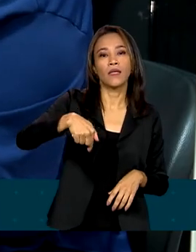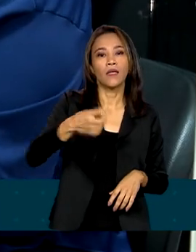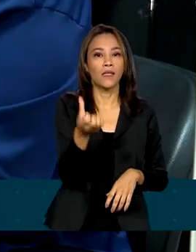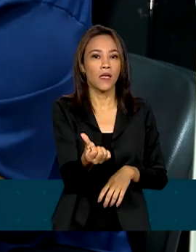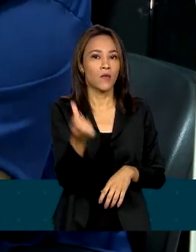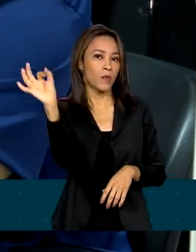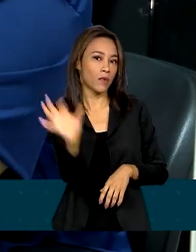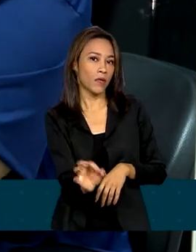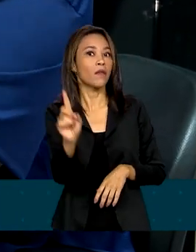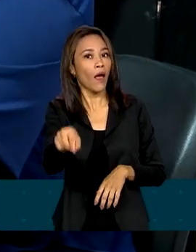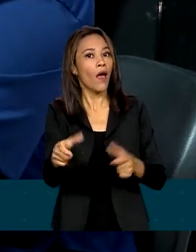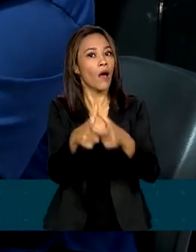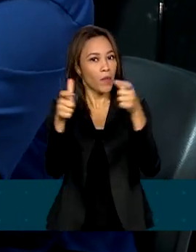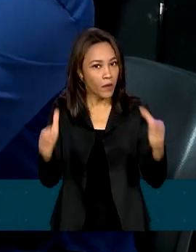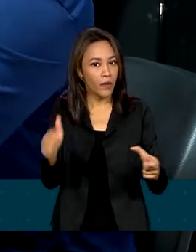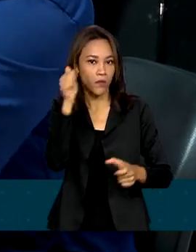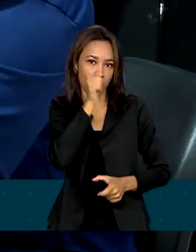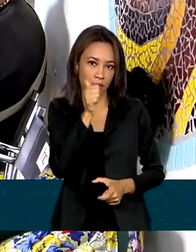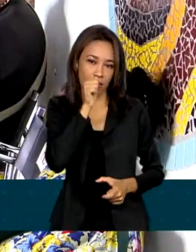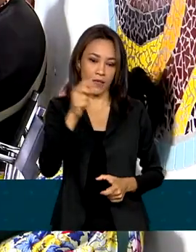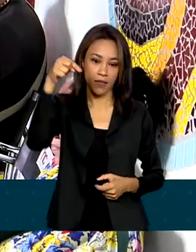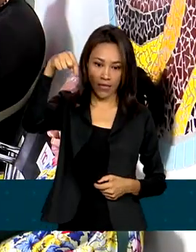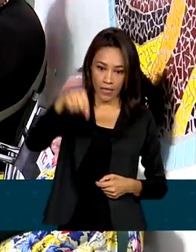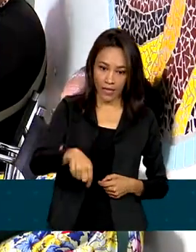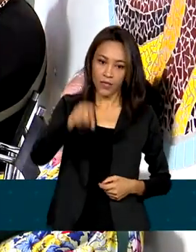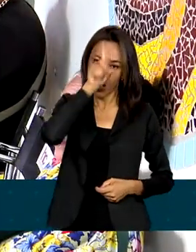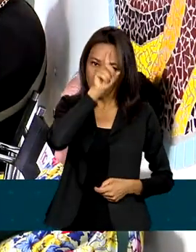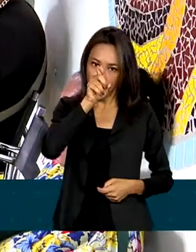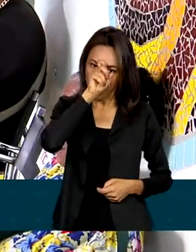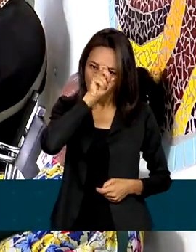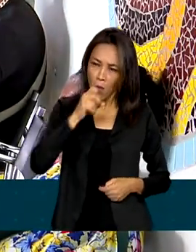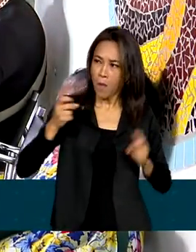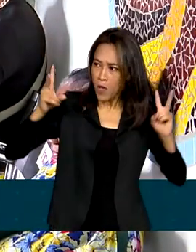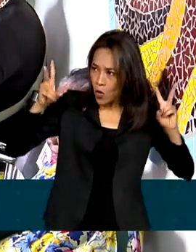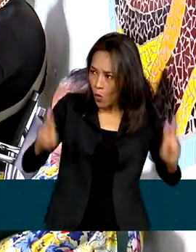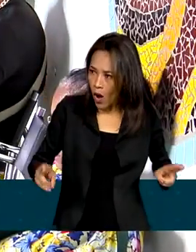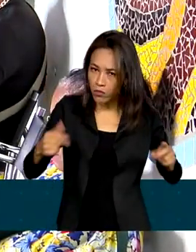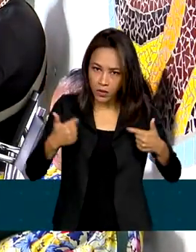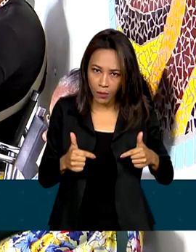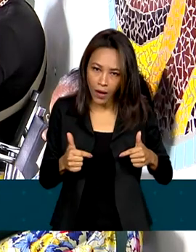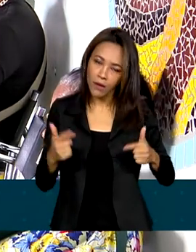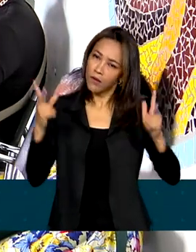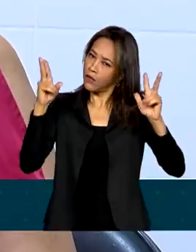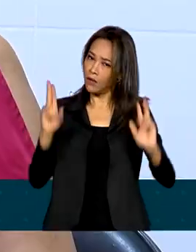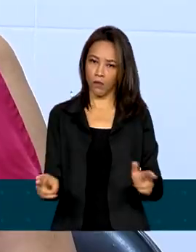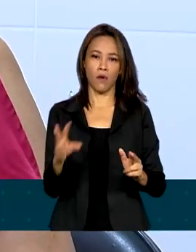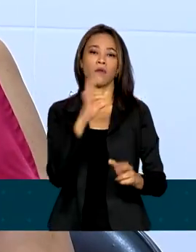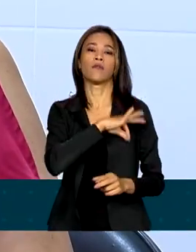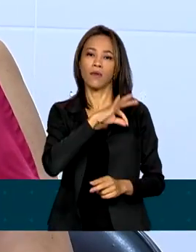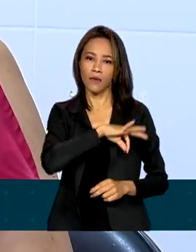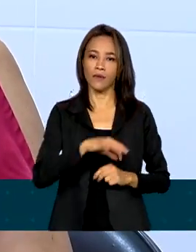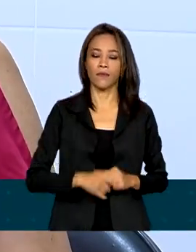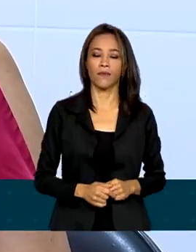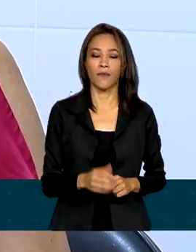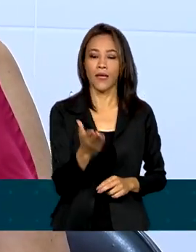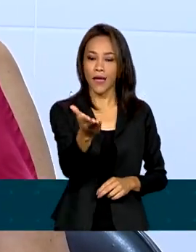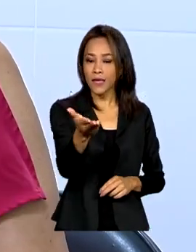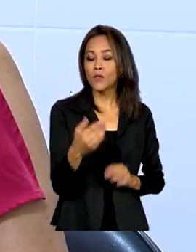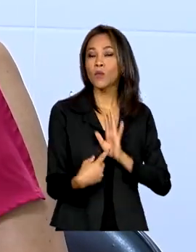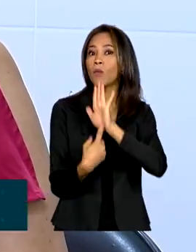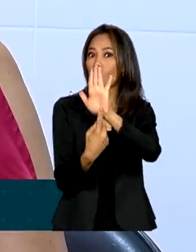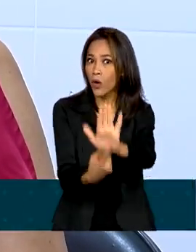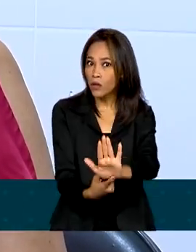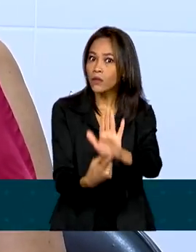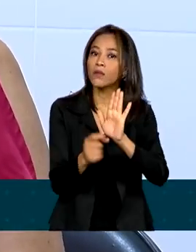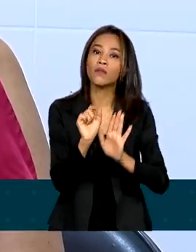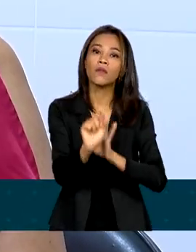é formada por mulheres. Aqui, quem faz a mesma função tem o mesmo salário. Isso aí é um exemplo que a